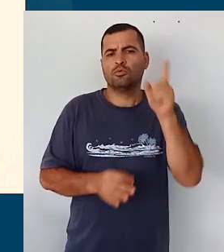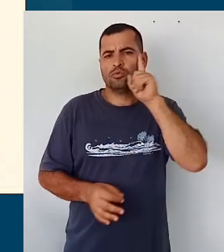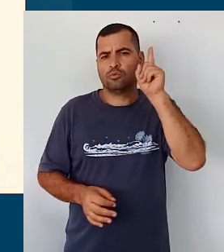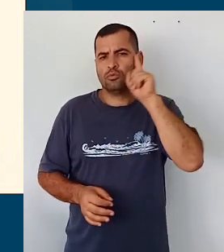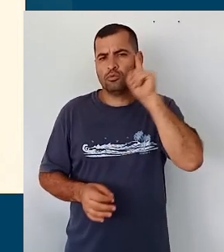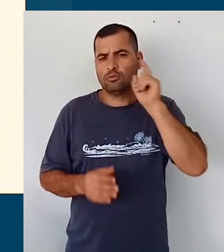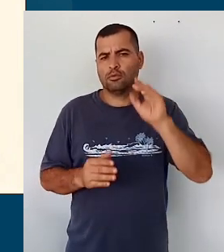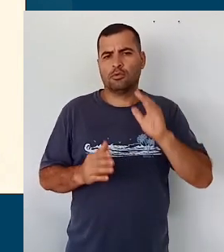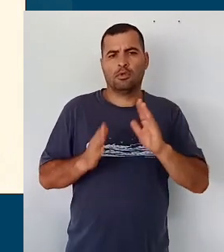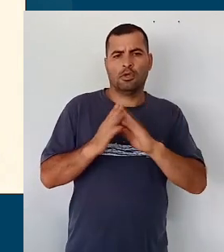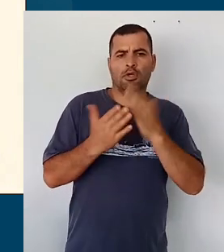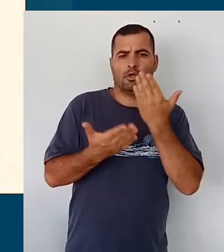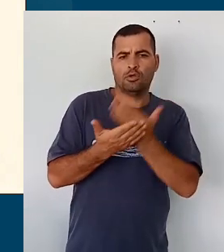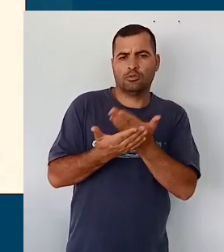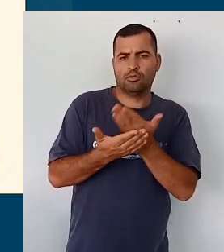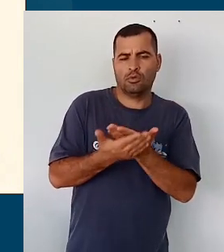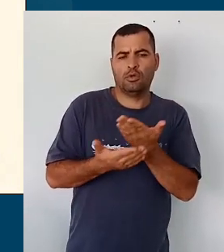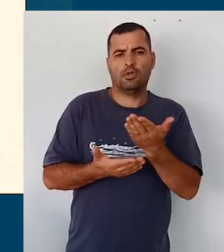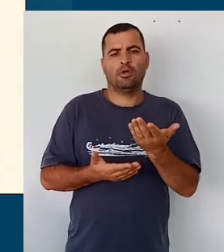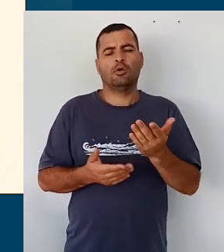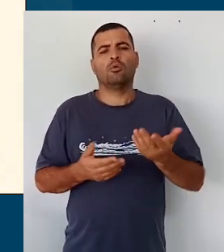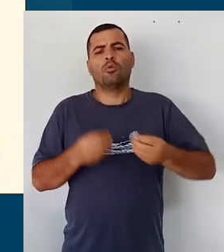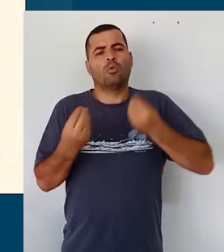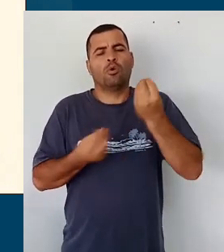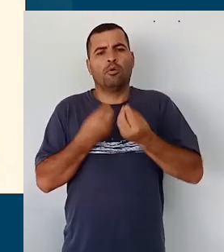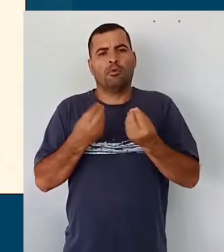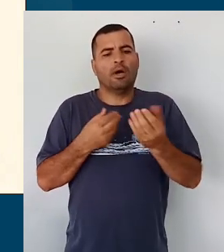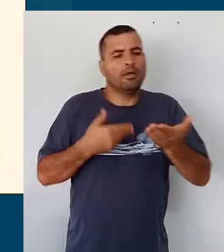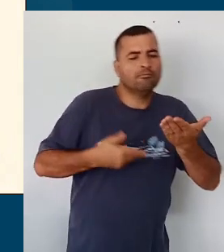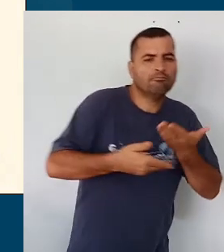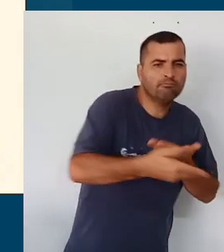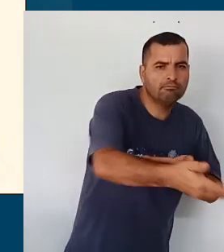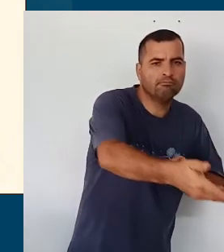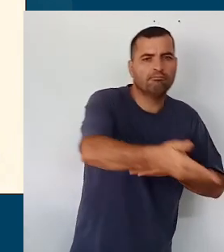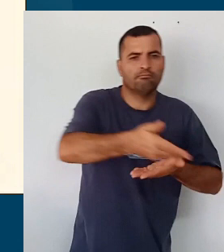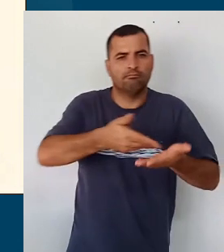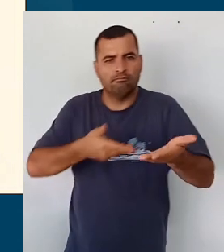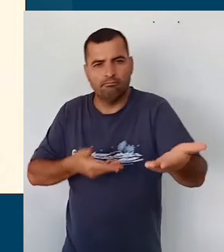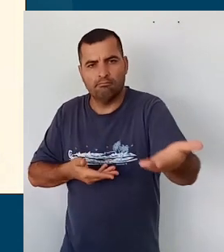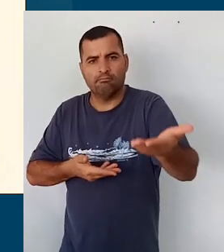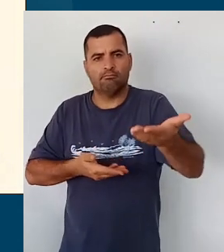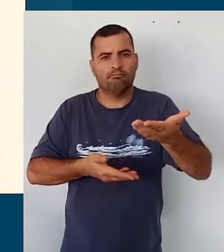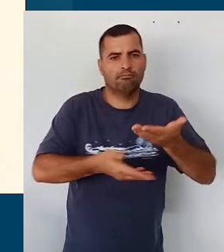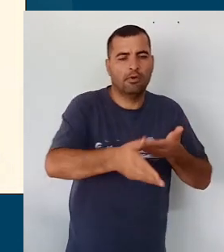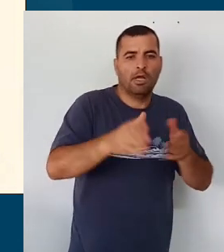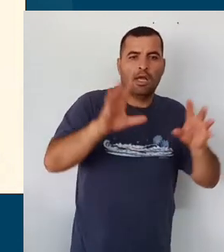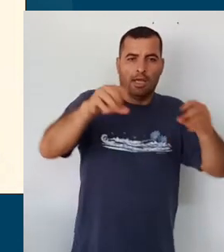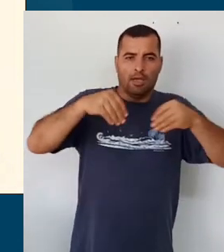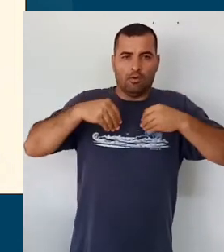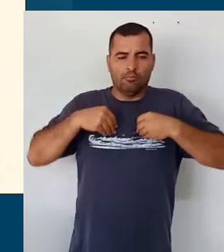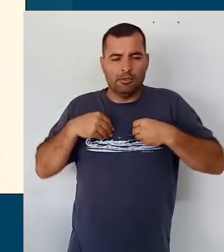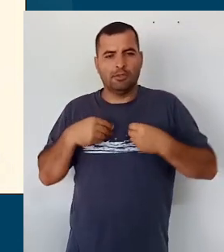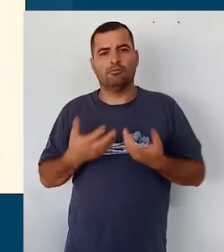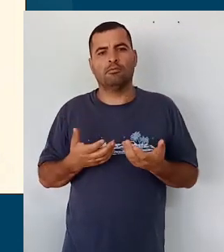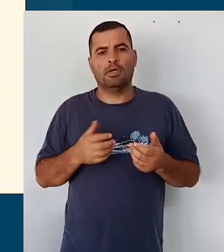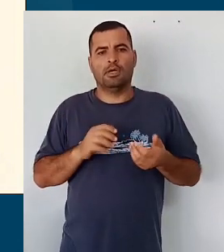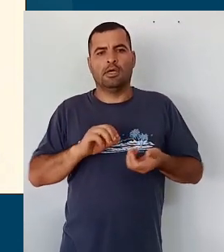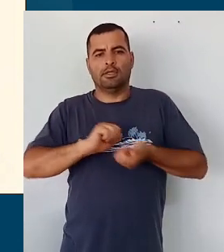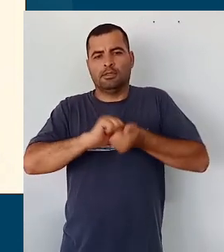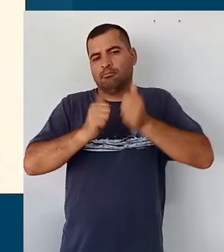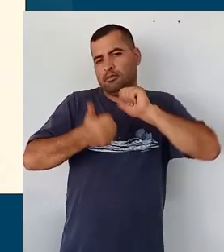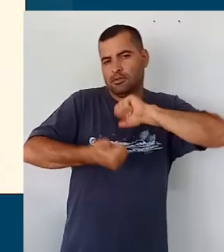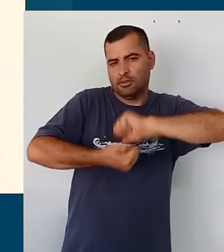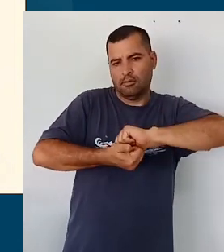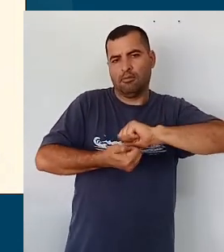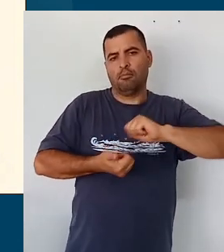escola e a qualidade das interações, que é pensar no acolhimento e no processo de adaptação do bebê, da